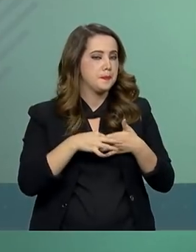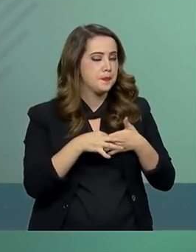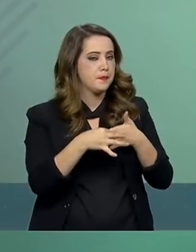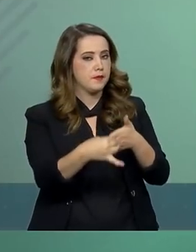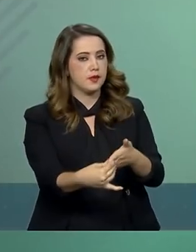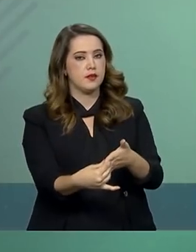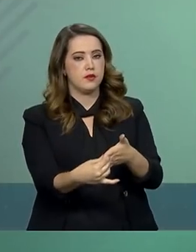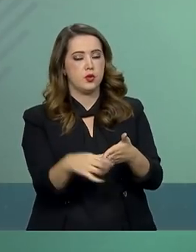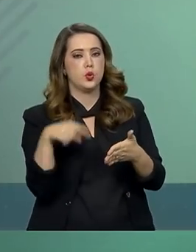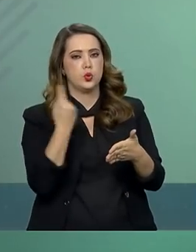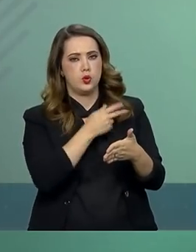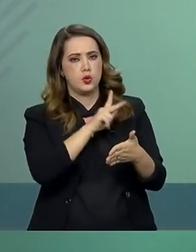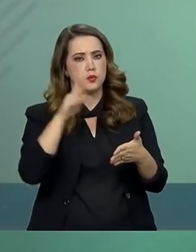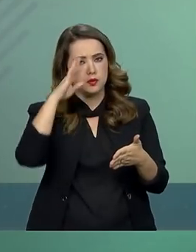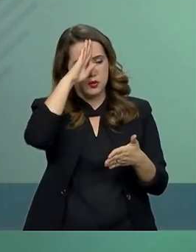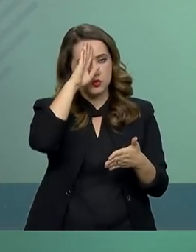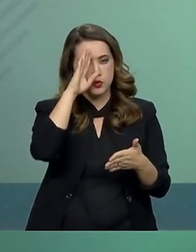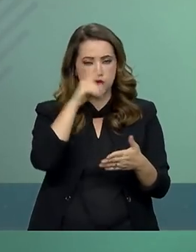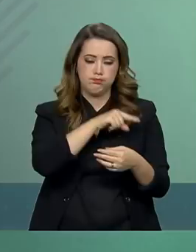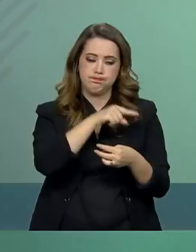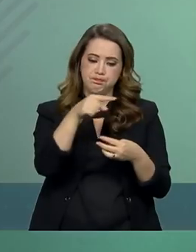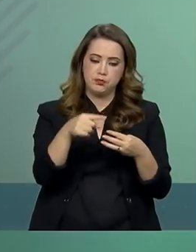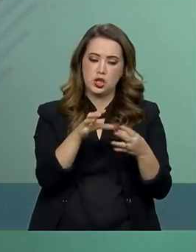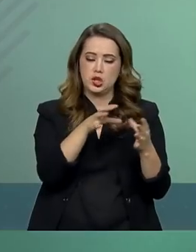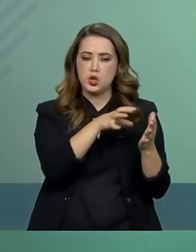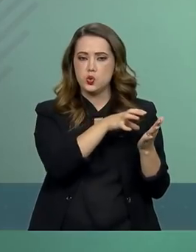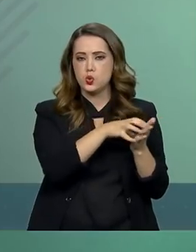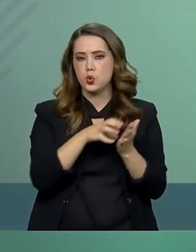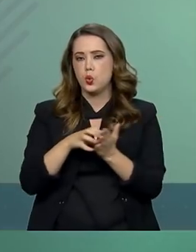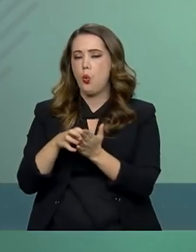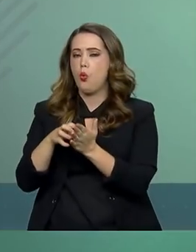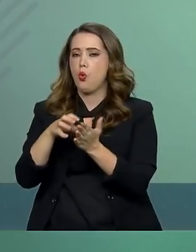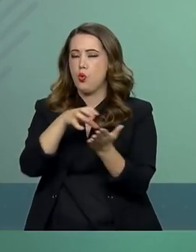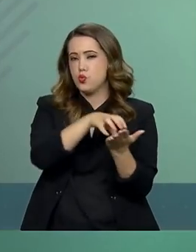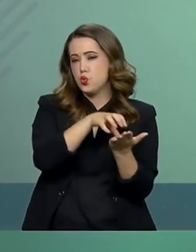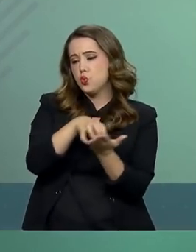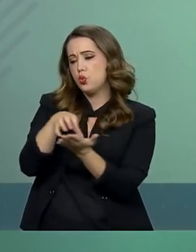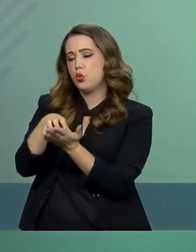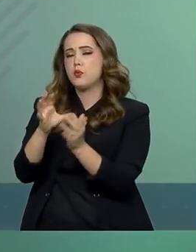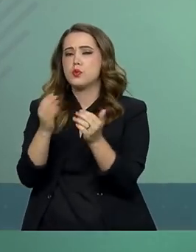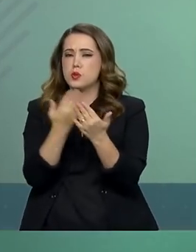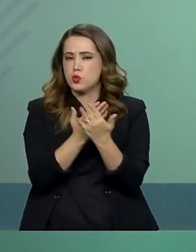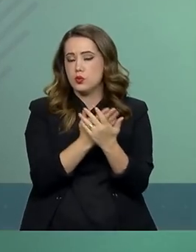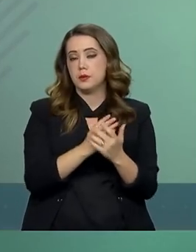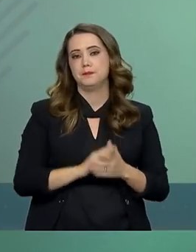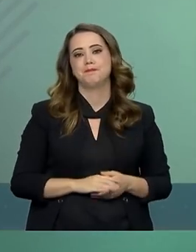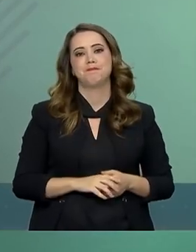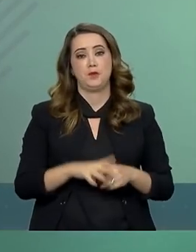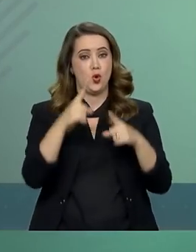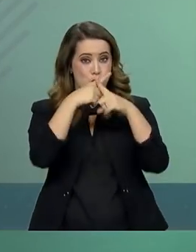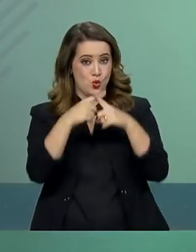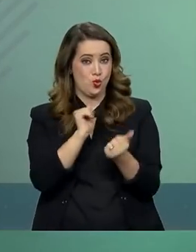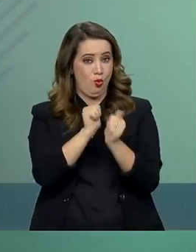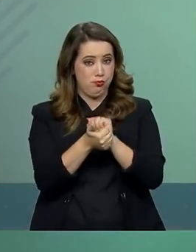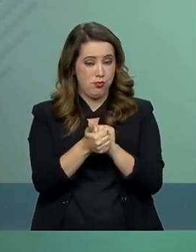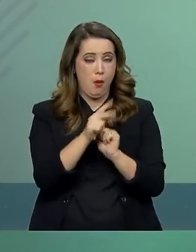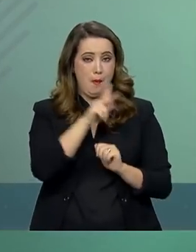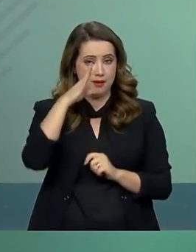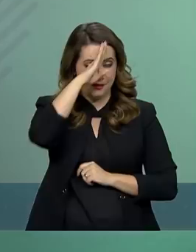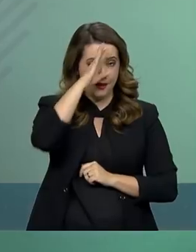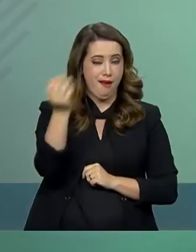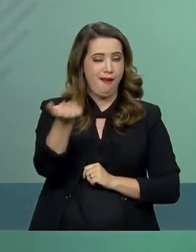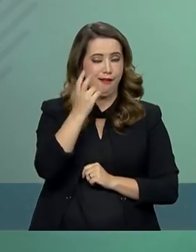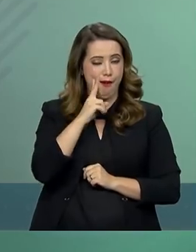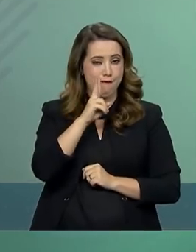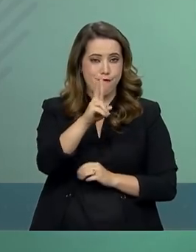do nosso presidente. Com relação ao jogo, o presidente tem interesse sim de participar, de